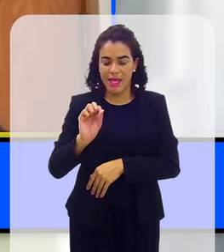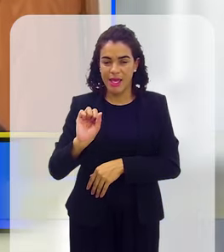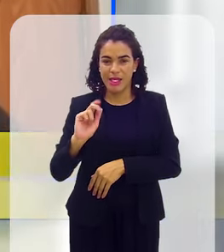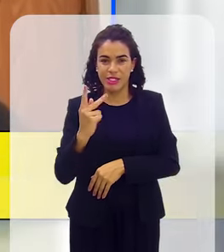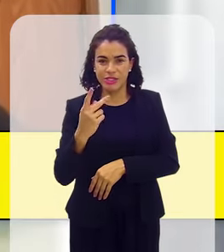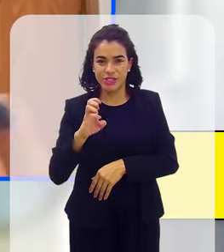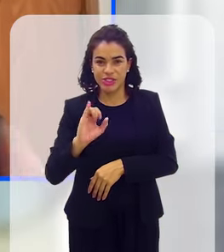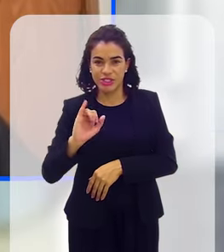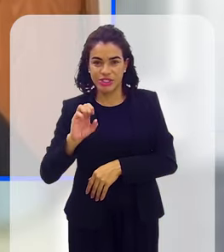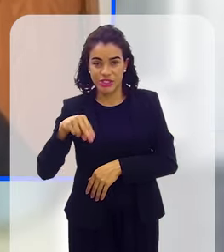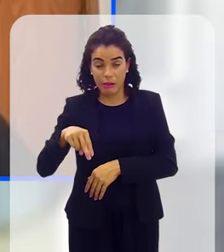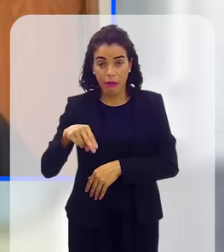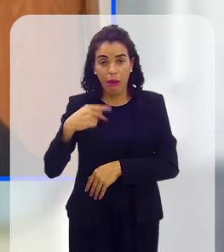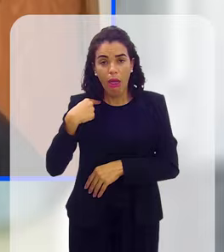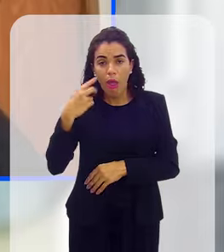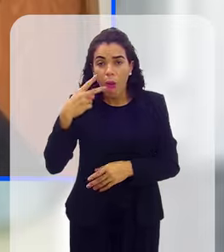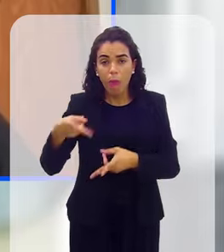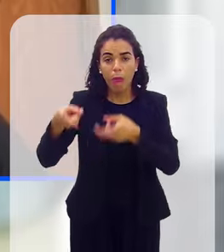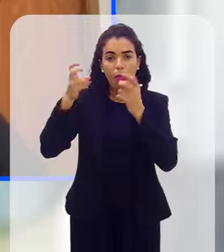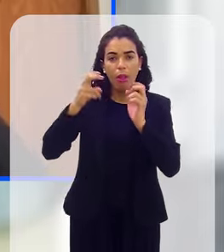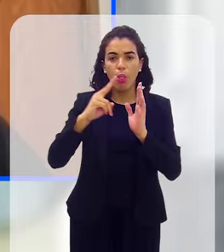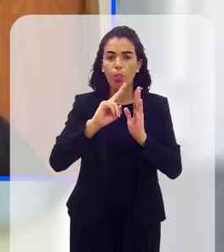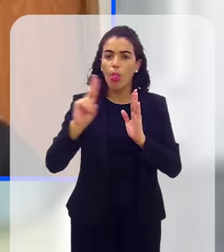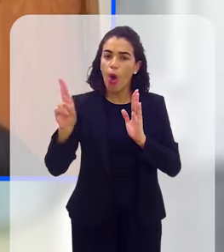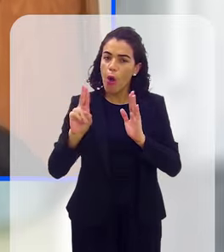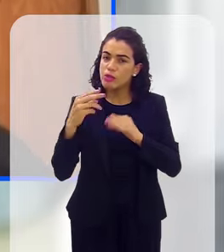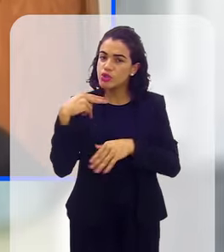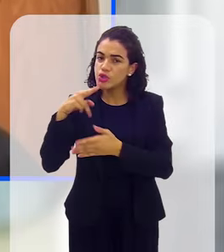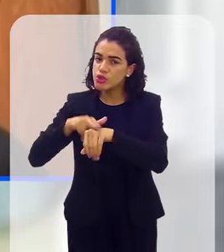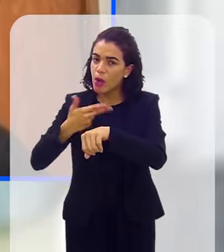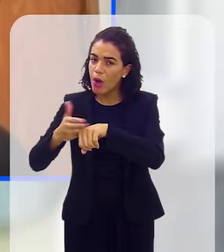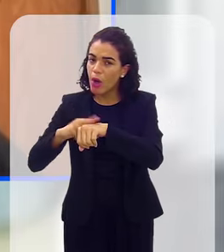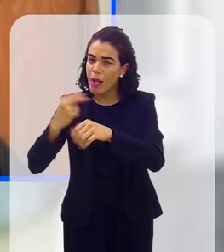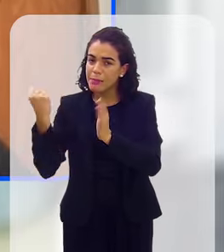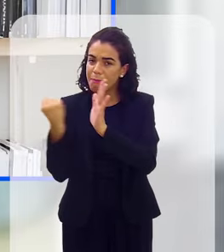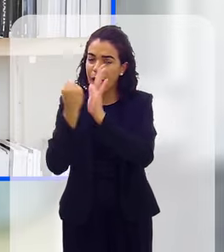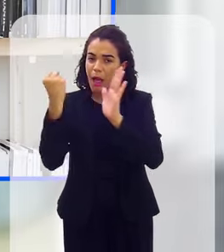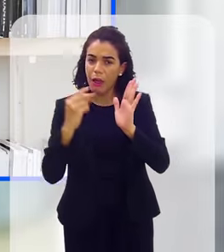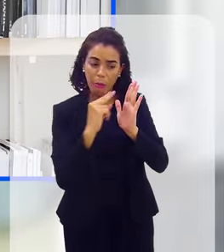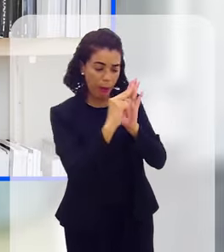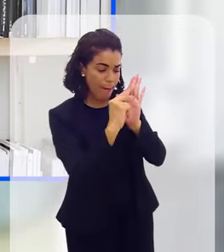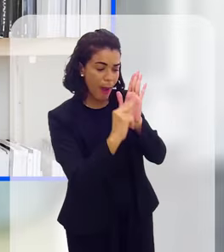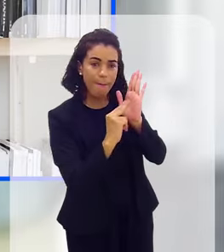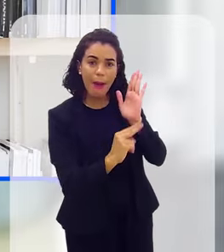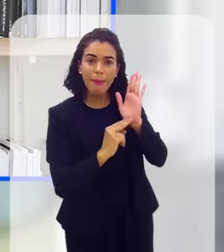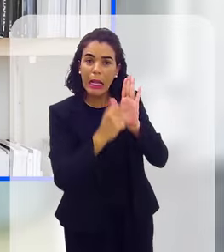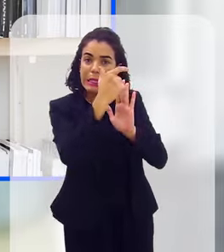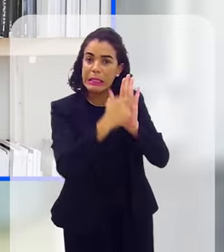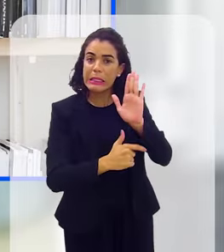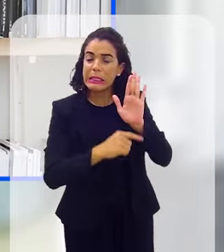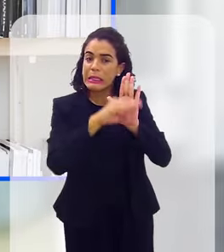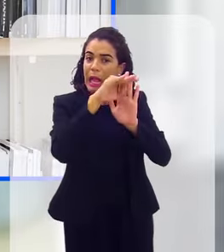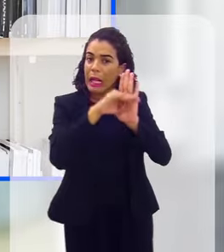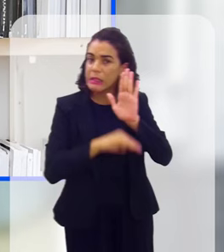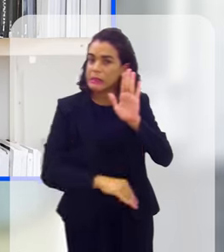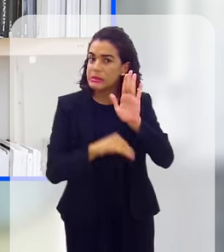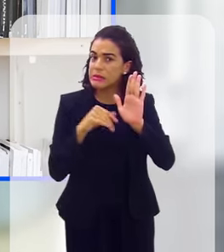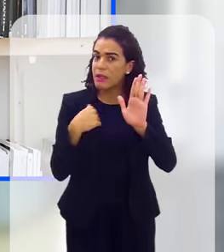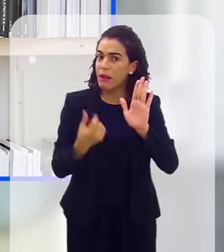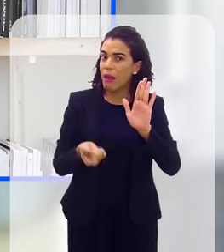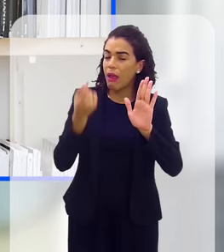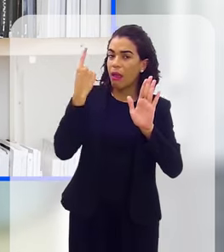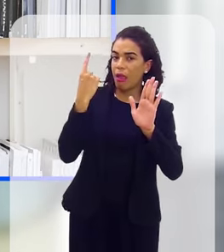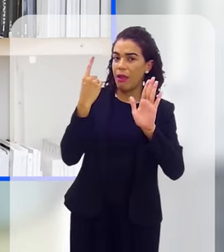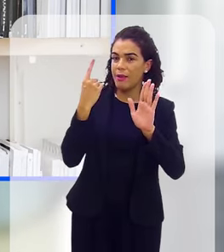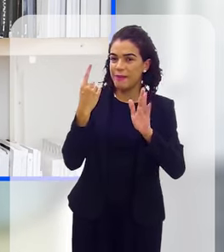então, assim, a gente não tem como o tempo todo, 24 horas do dia, ficar consultando essa lista. Não pode ficar para a sociedade